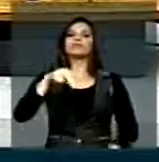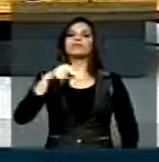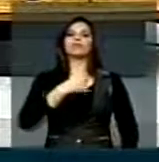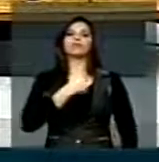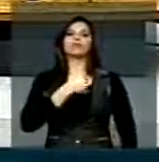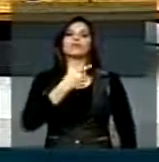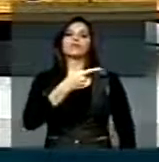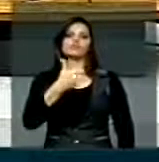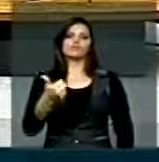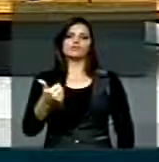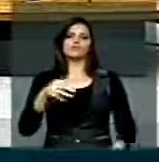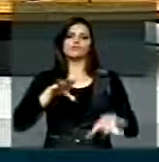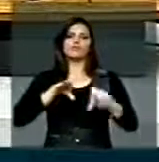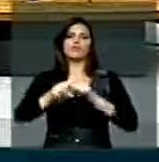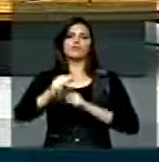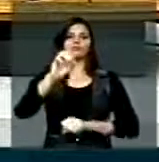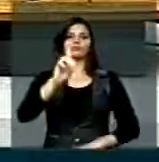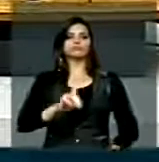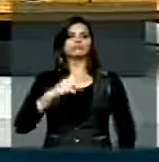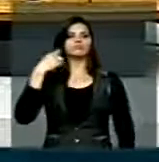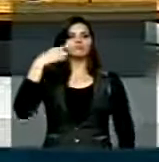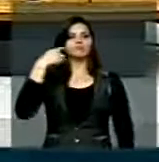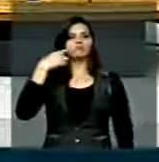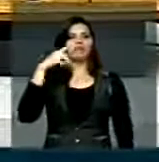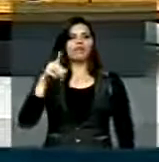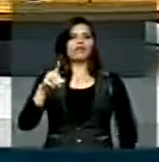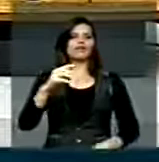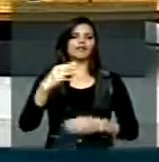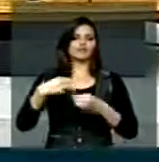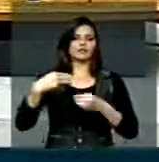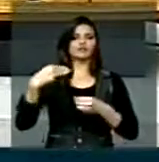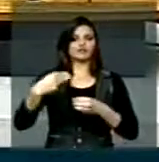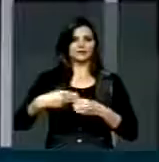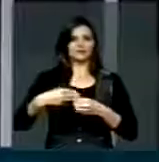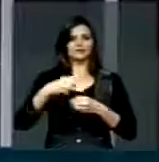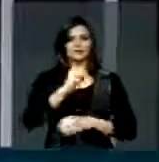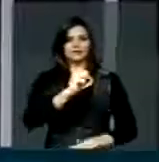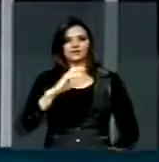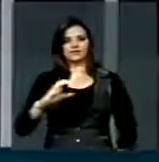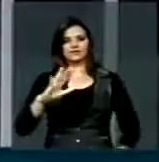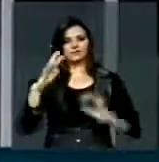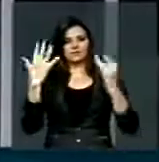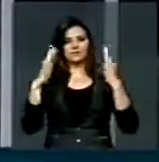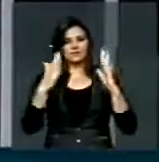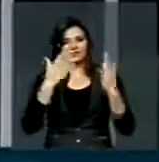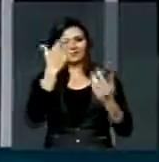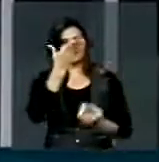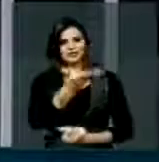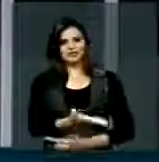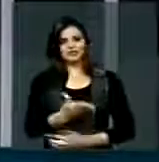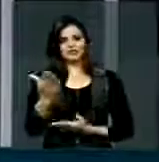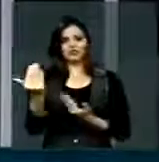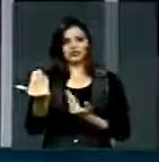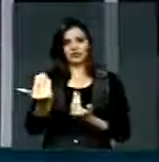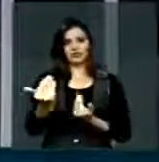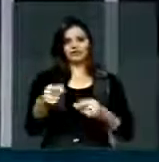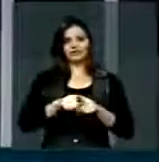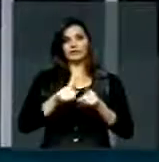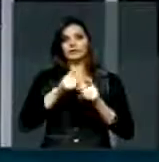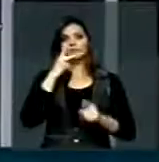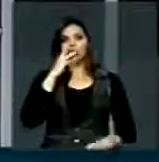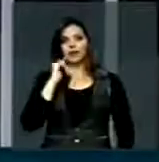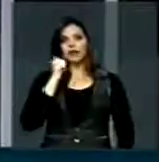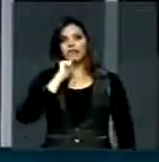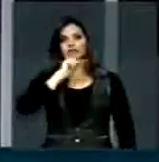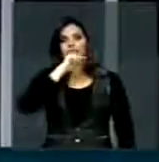terminou o curso de Direito Anoeste de Chapecó. Senhor parabéns ao jovem Evaldo Júnior, bem como aos seus pais, em